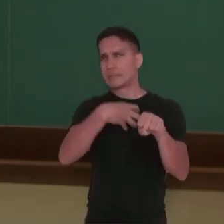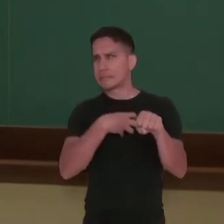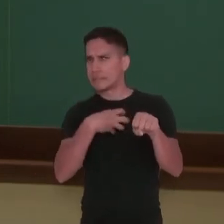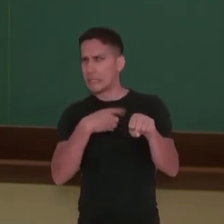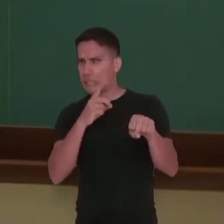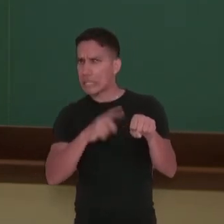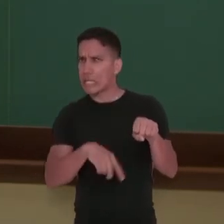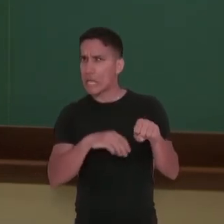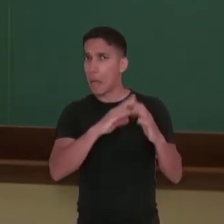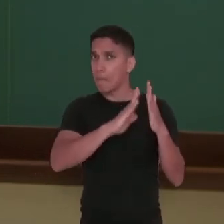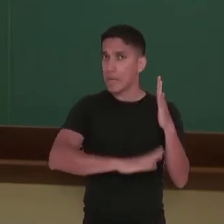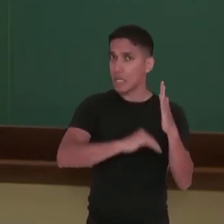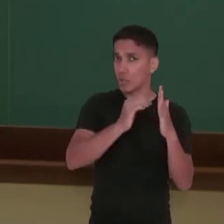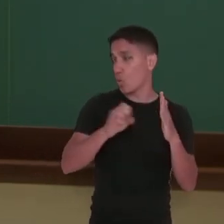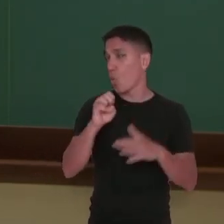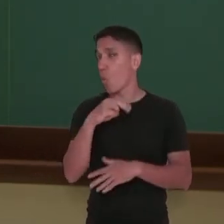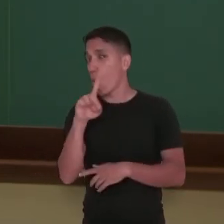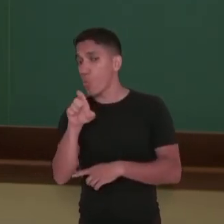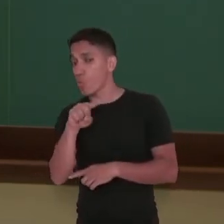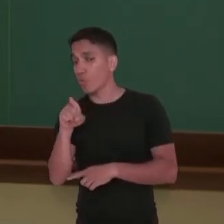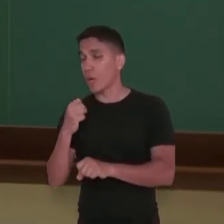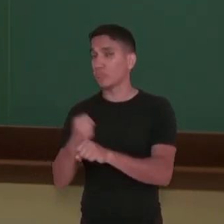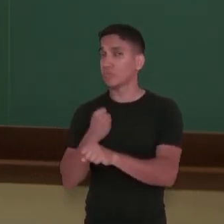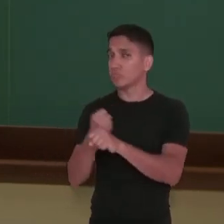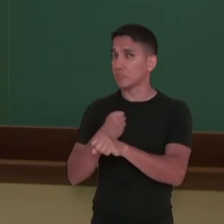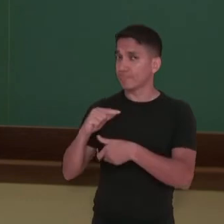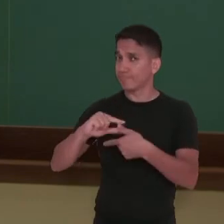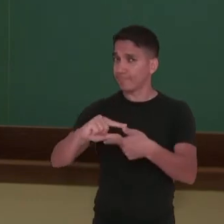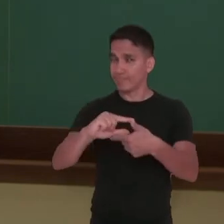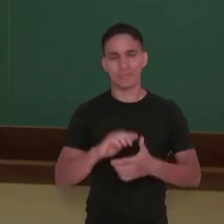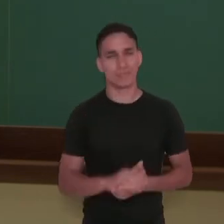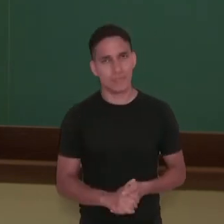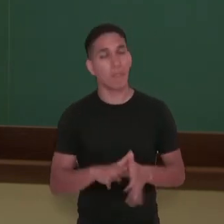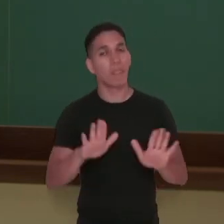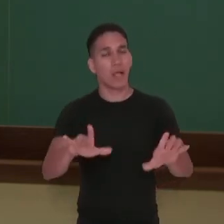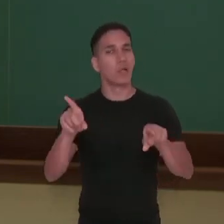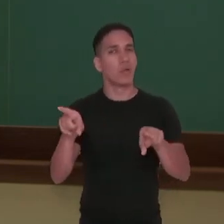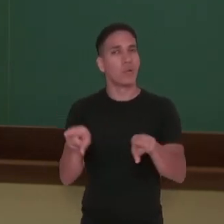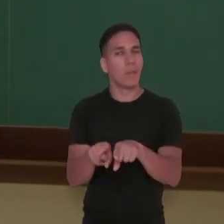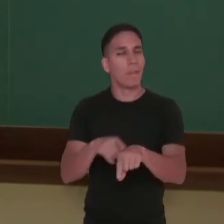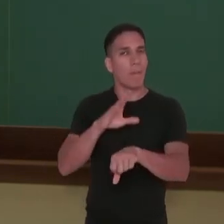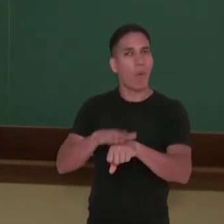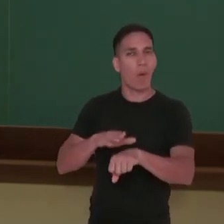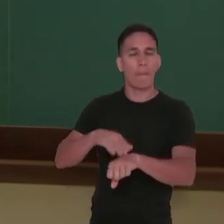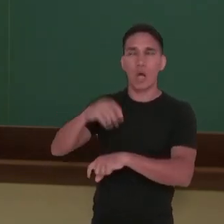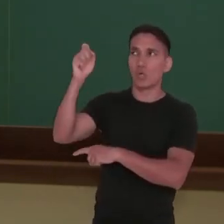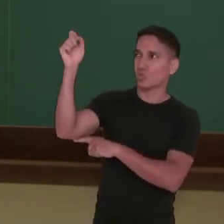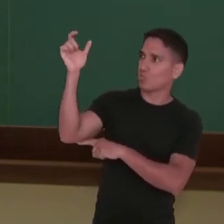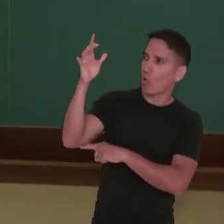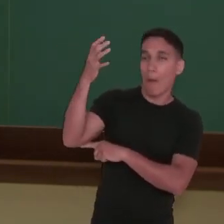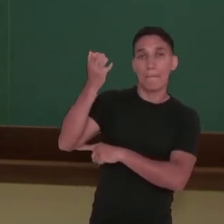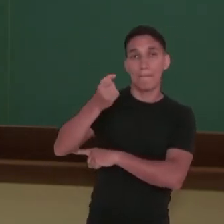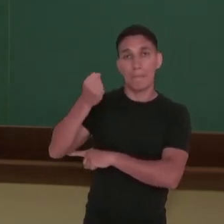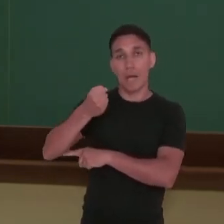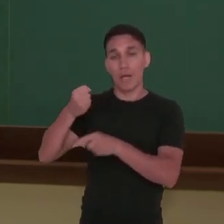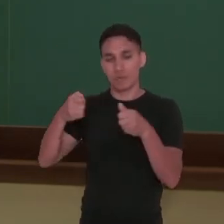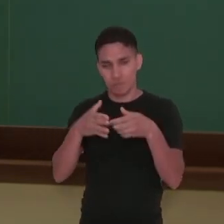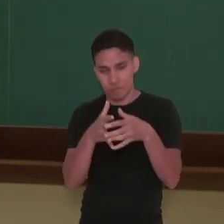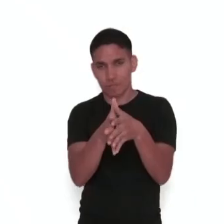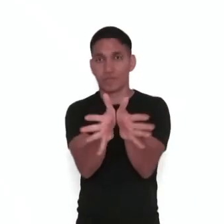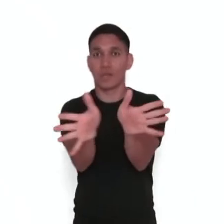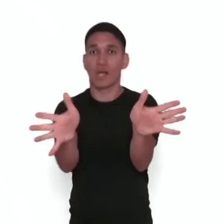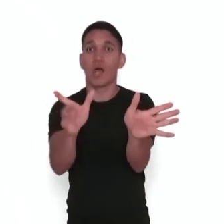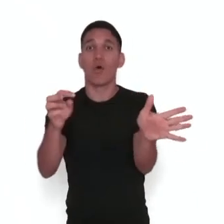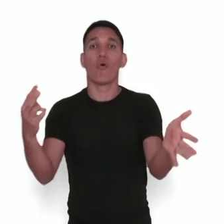se trata de uma pintura ou de uma escultura tradicional. E quando a luz branca sofre refração, olha o que nós vamos ter